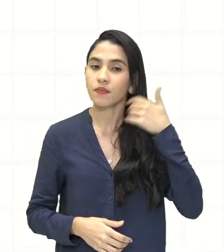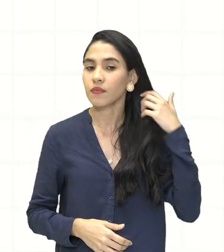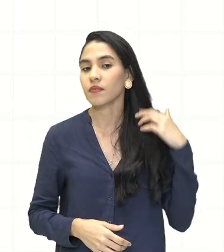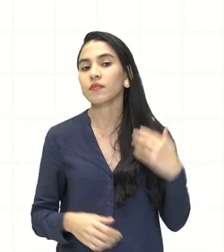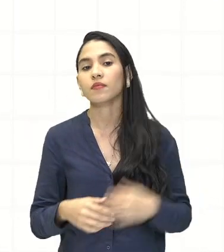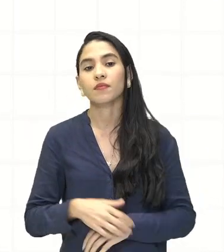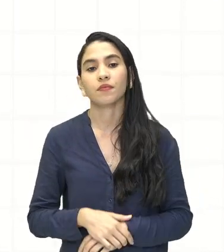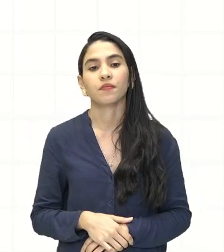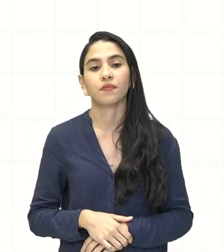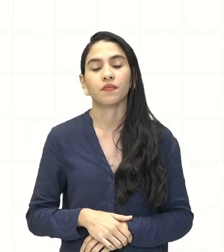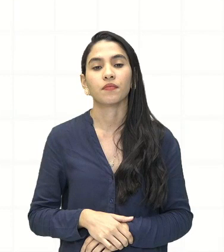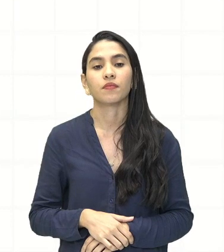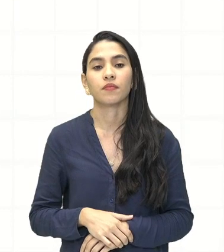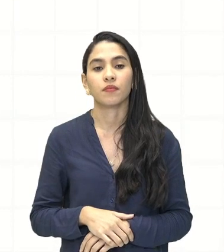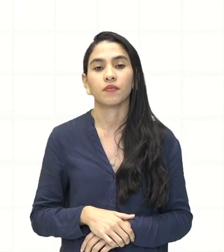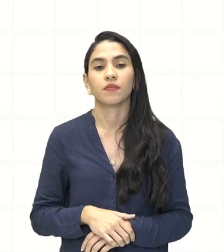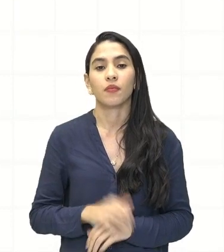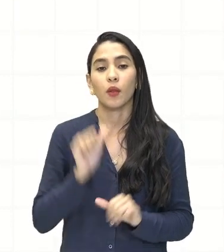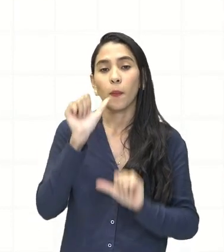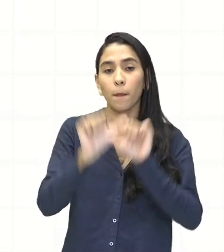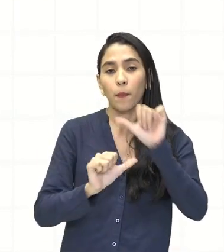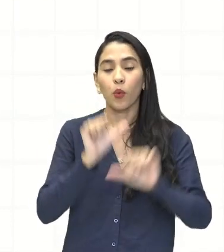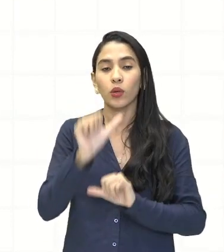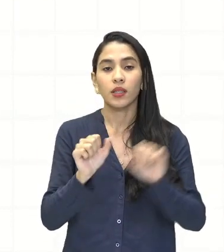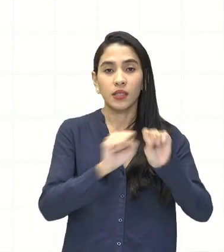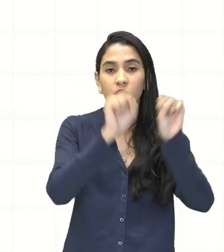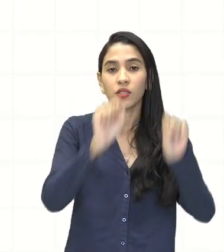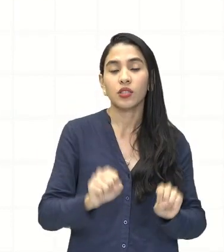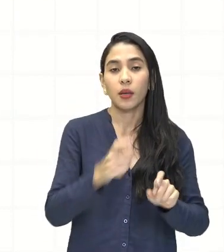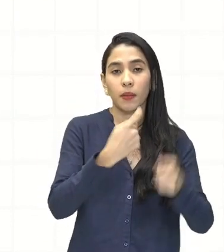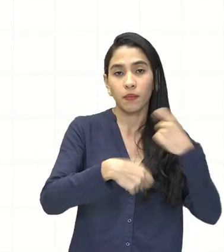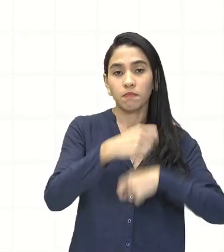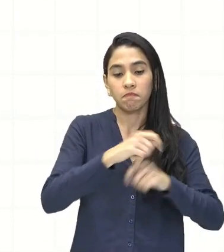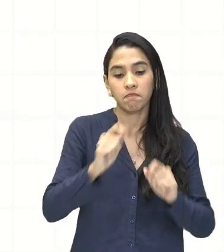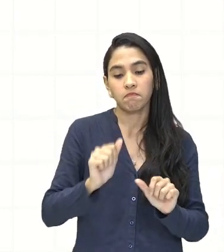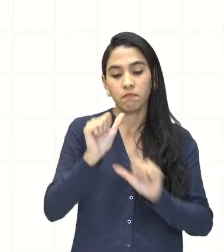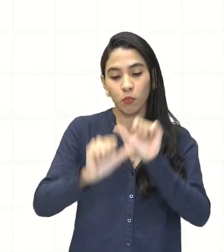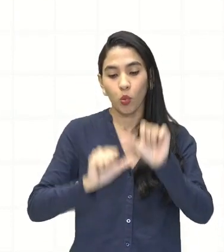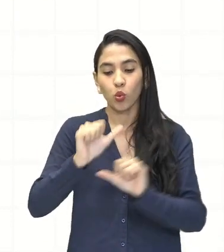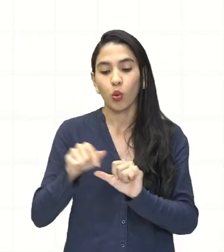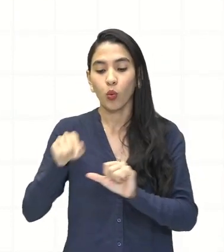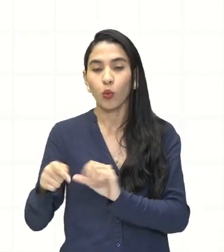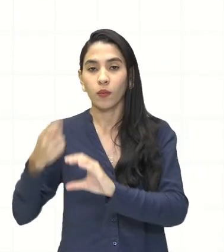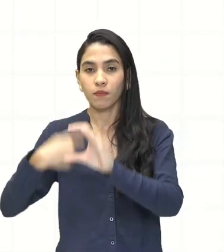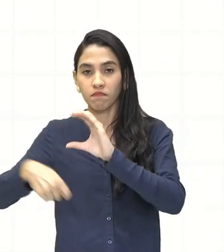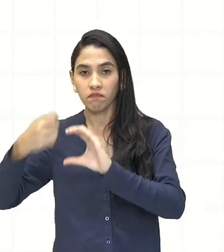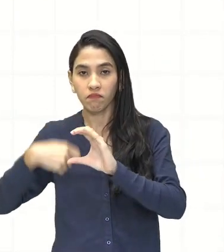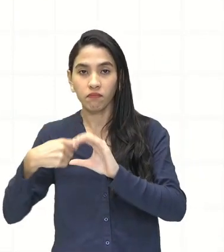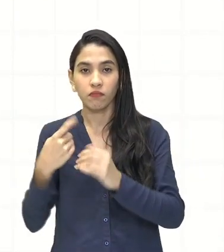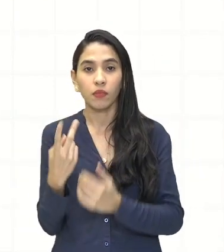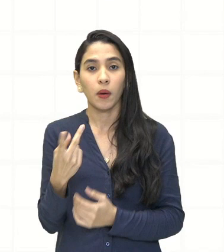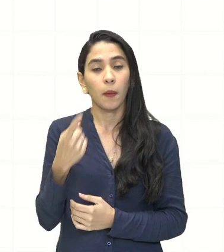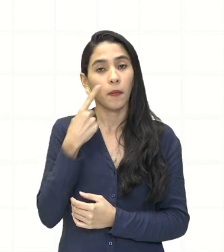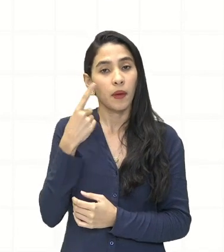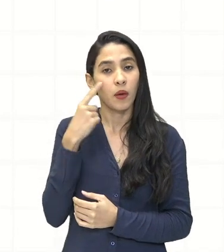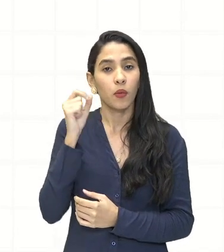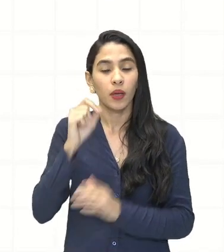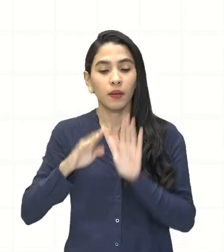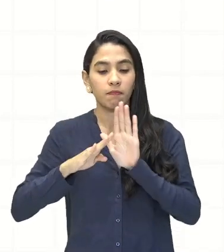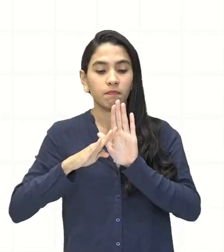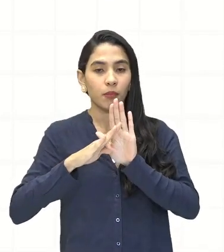Passagem do mercantilismo para o capitalismo. Vamos observar o crescimento populacional.